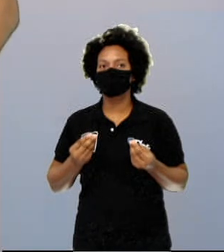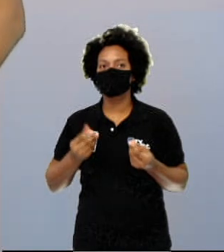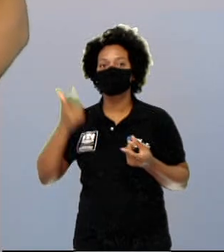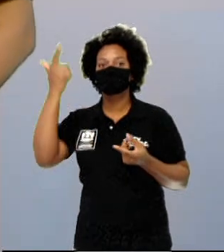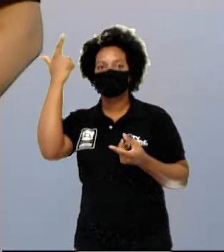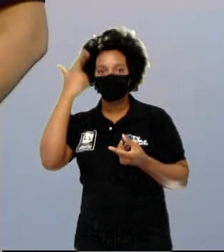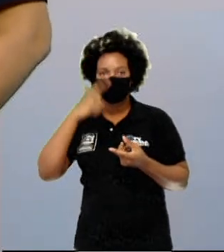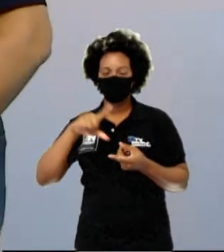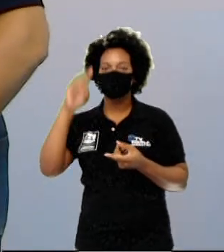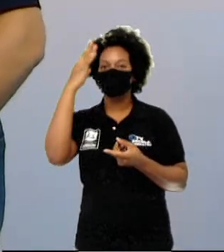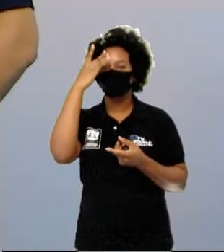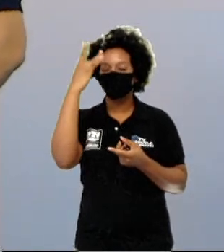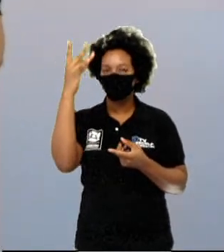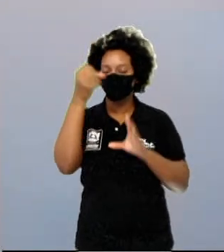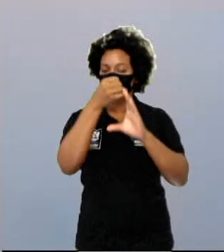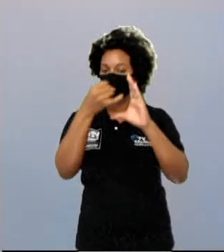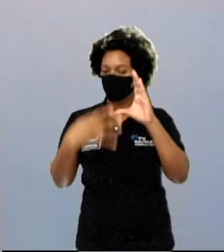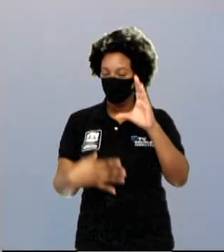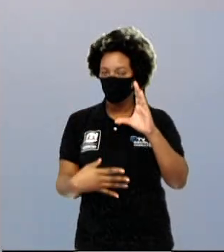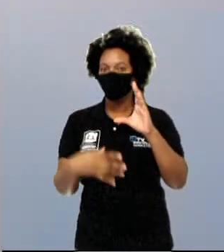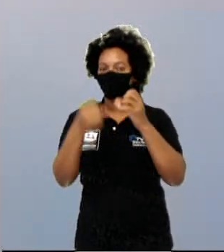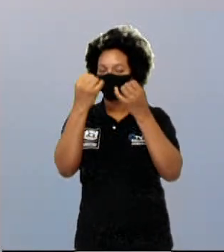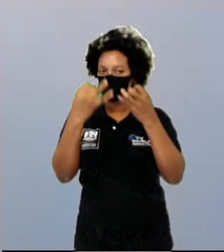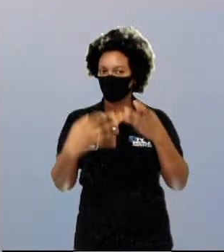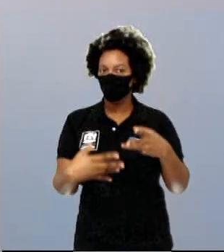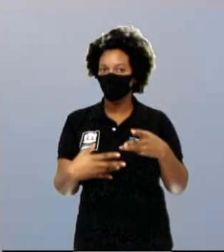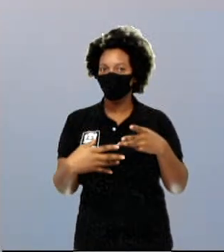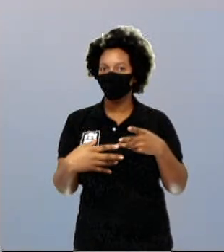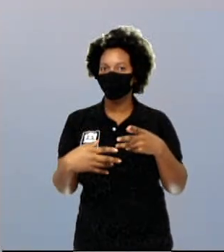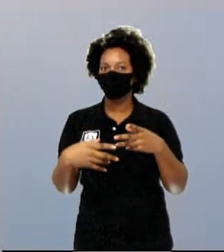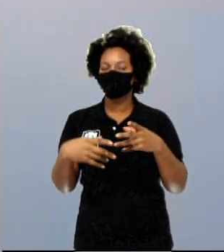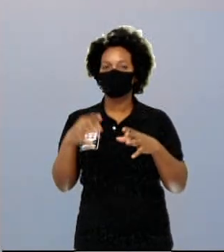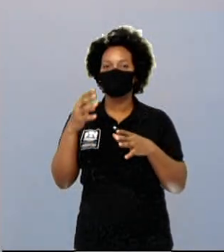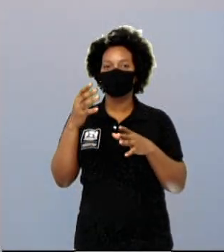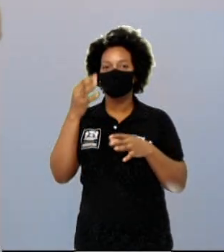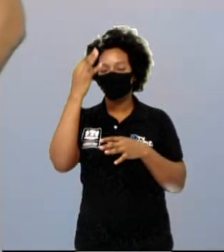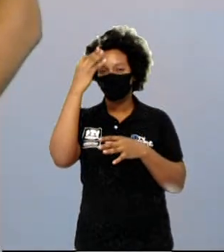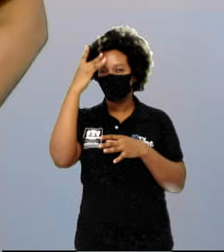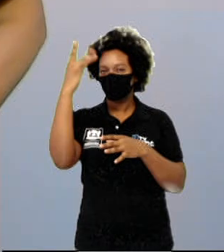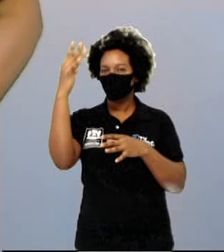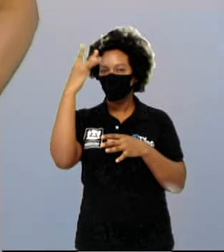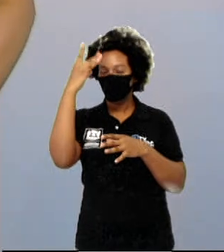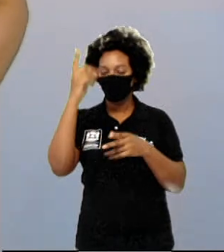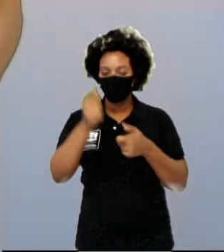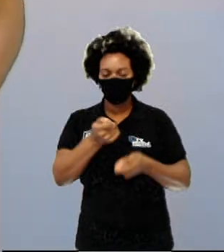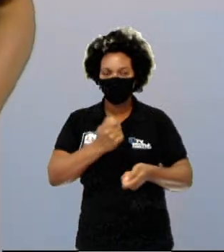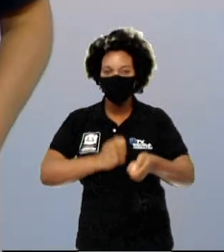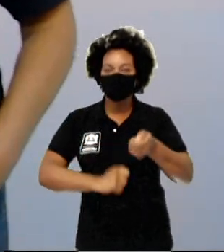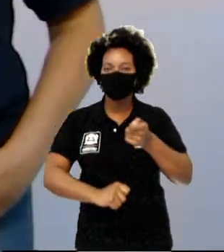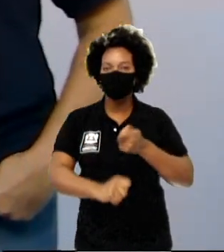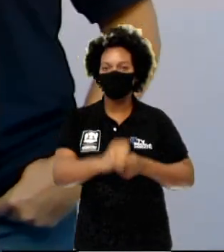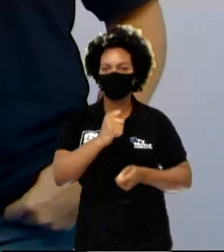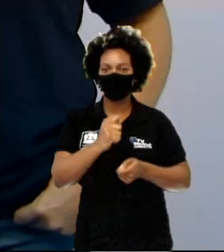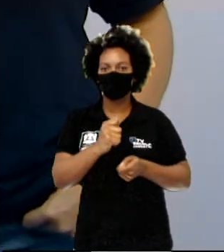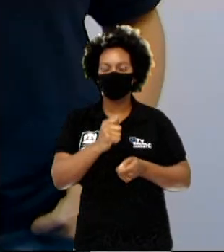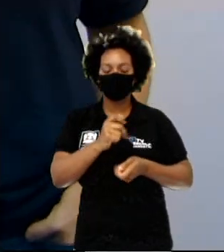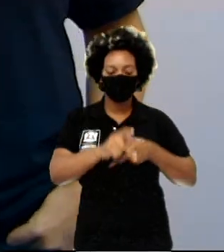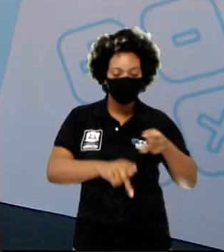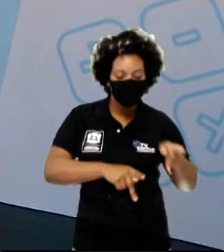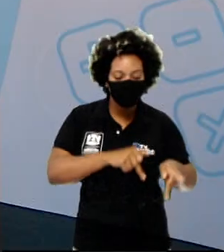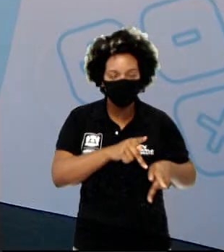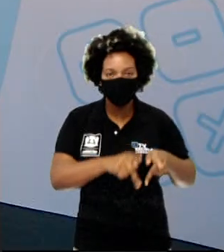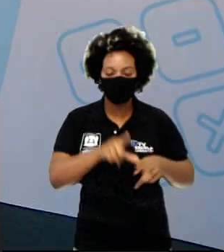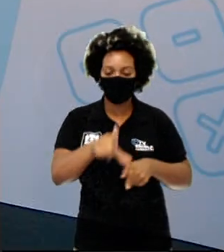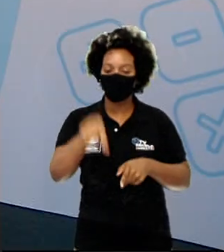que ele vai chamar de teoria da evolução das espécies ou seleção natural das